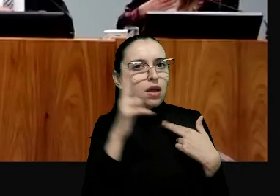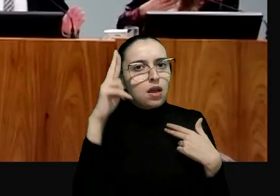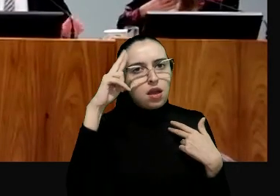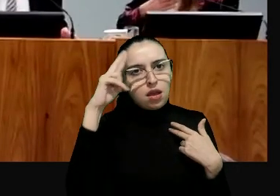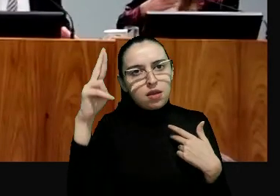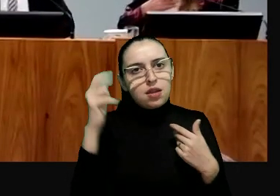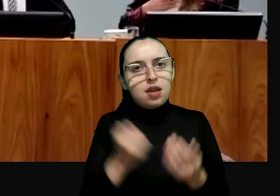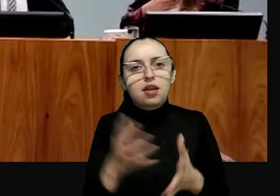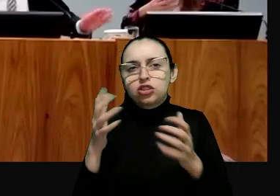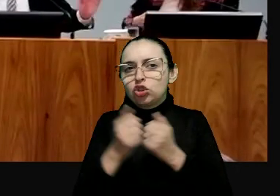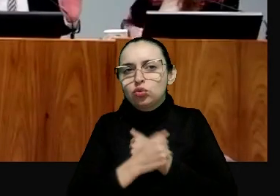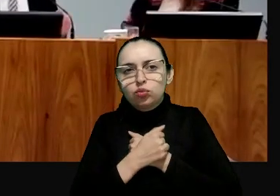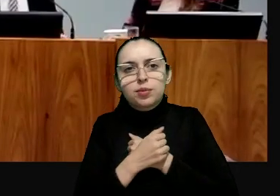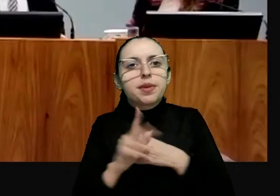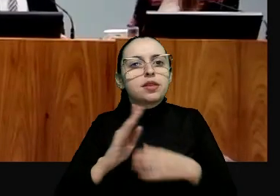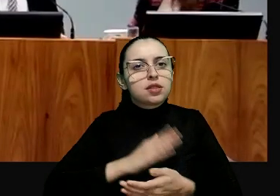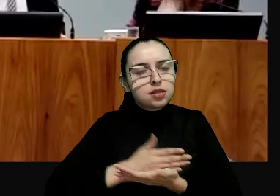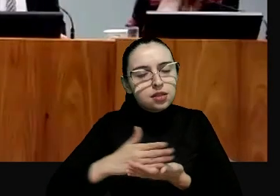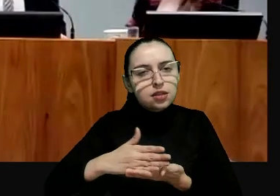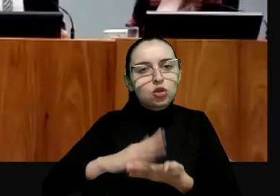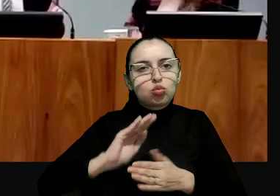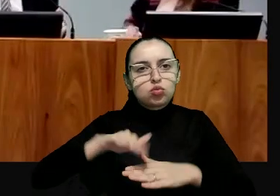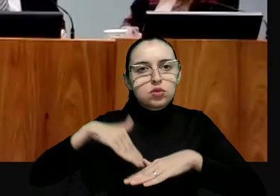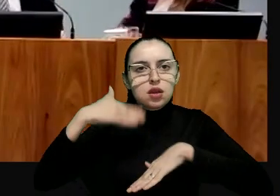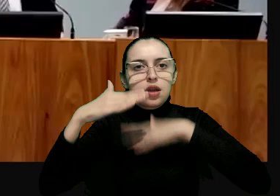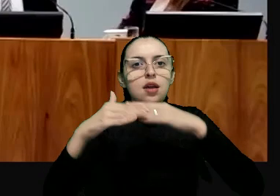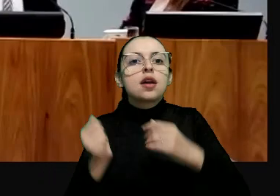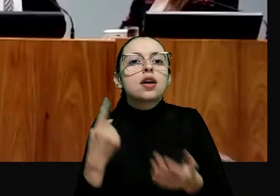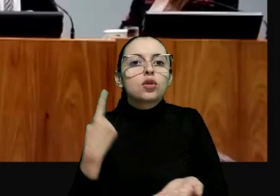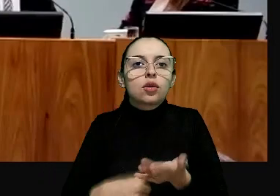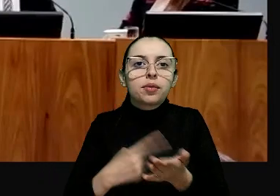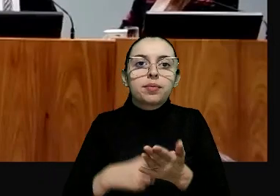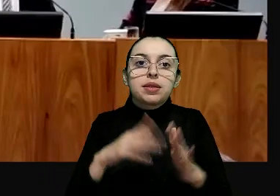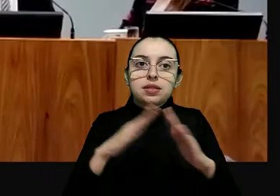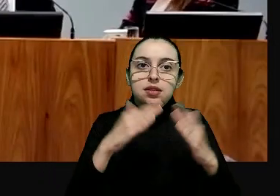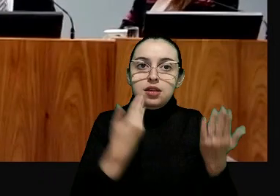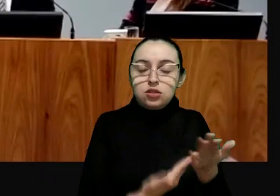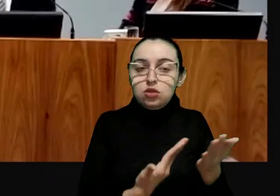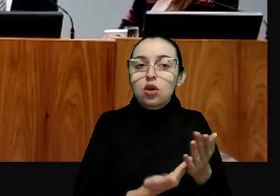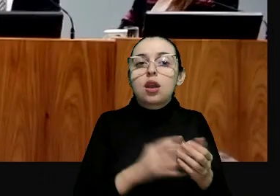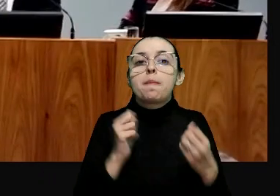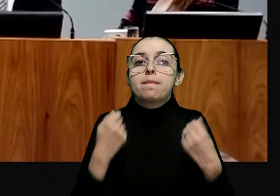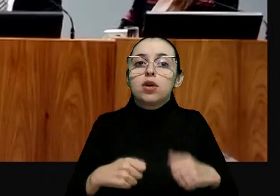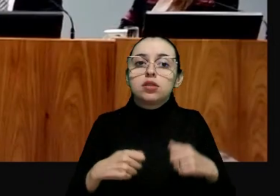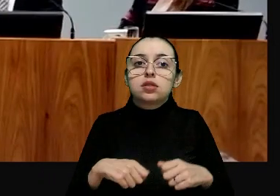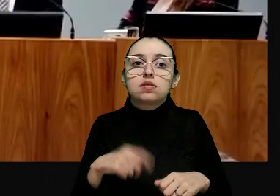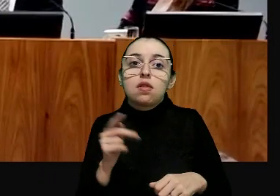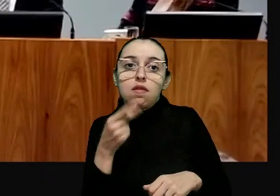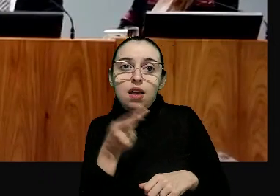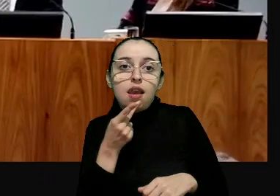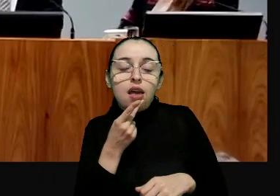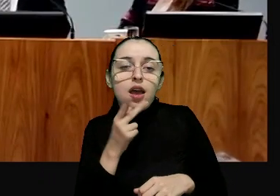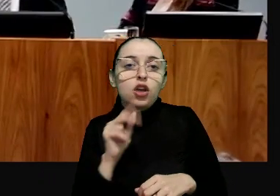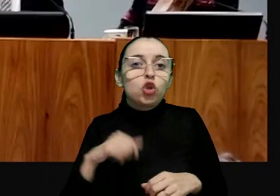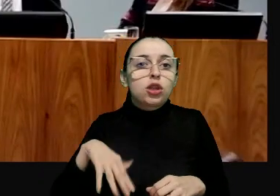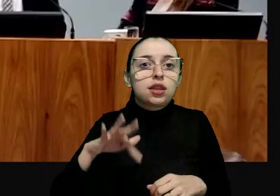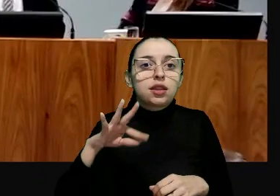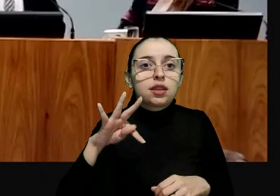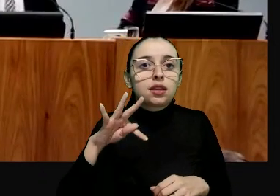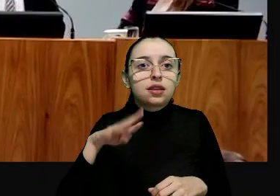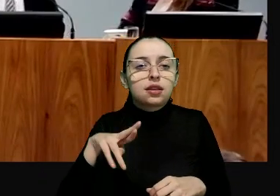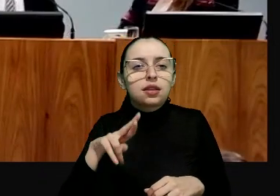abraçou a causa, e a gente avançou nisso, e fica o compromisso da escola, e posso dizer que do tribunal, presidente,